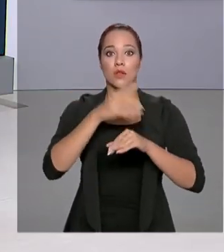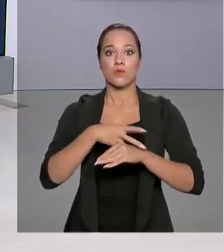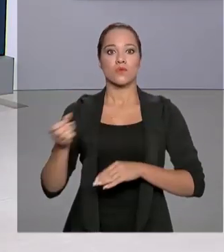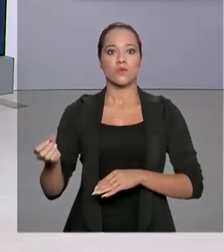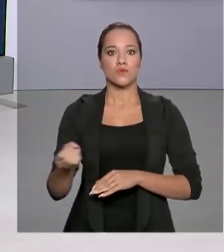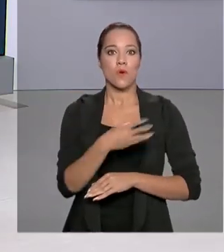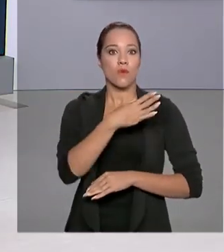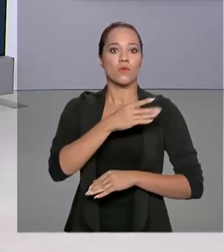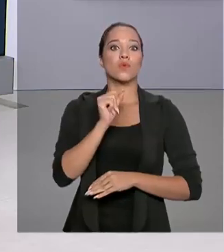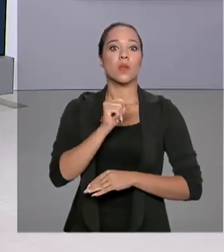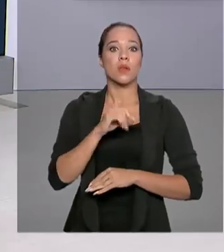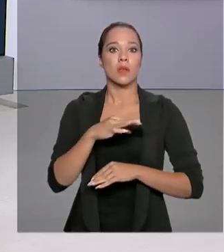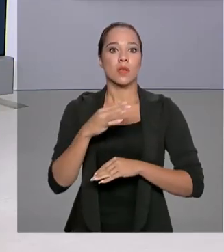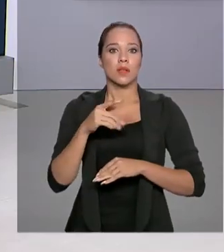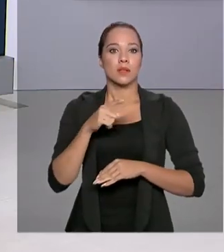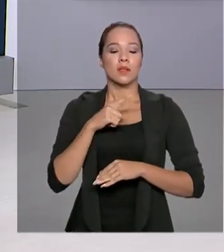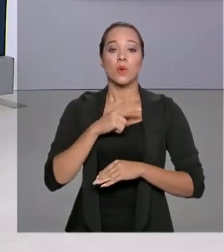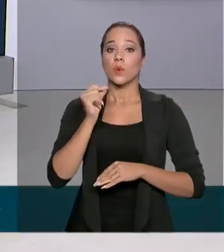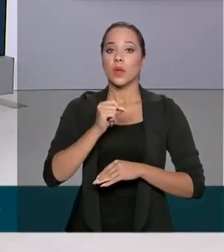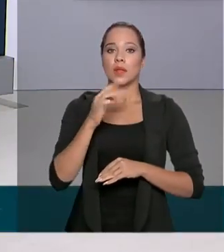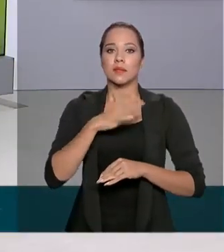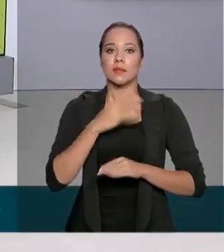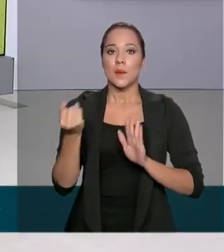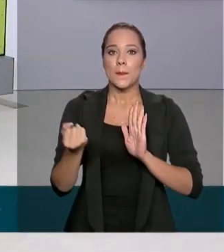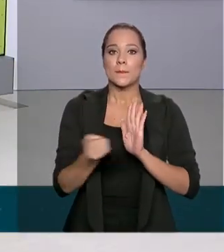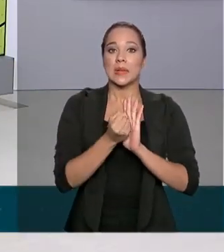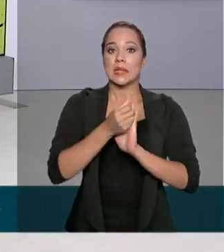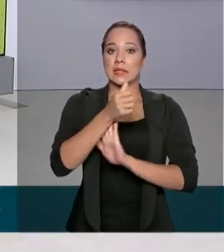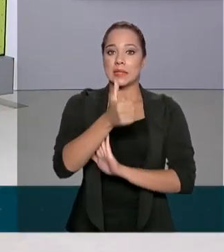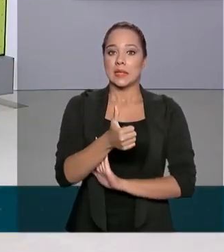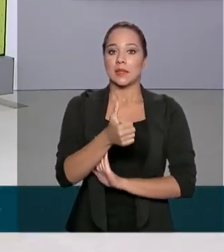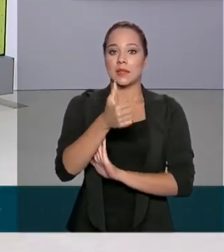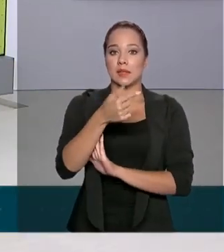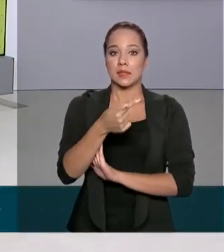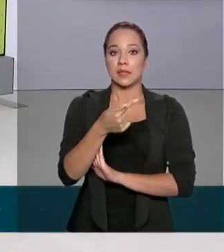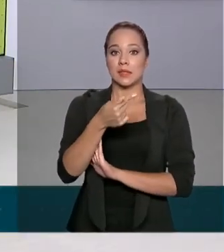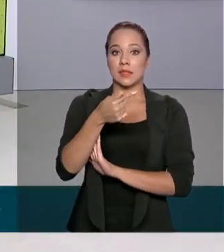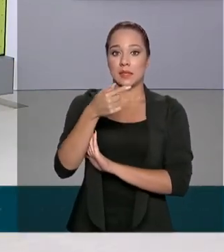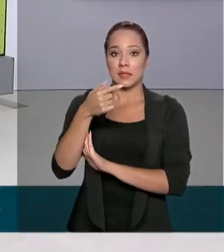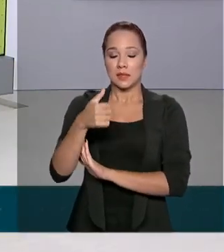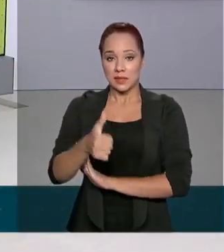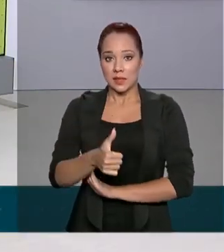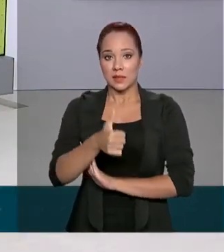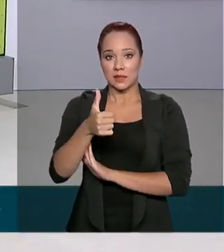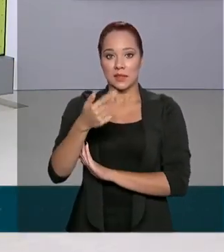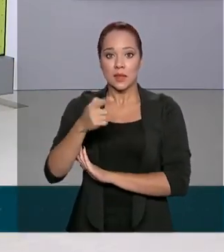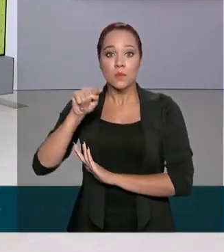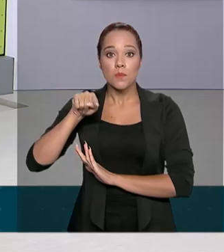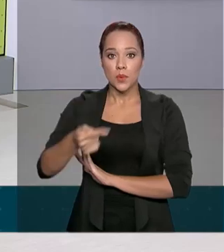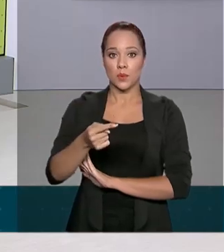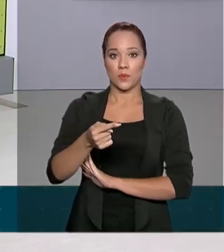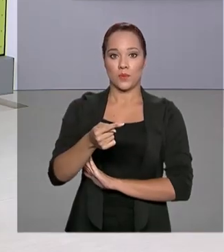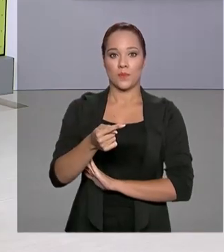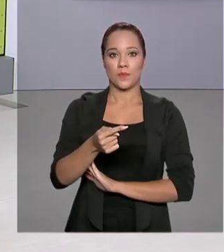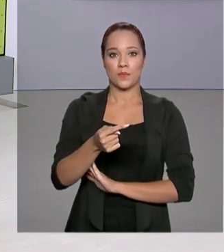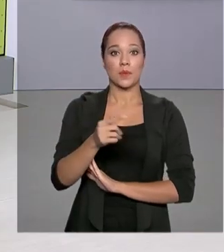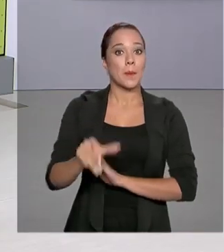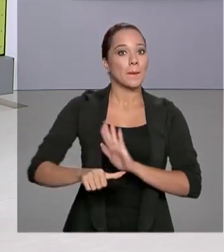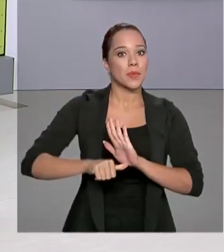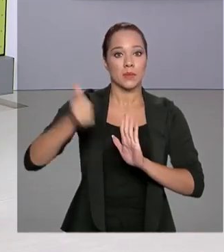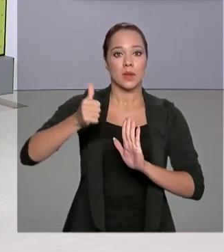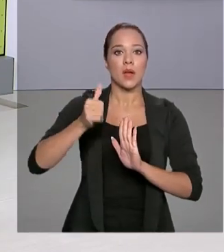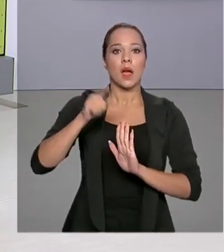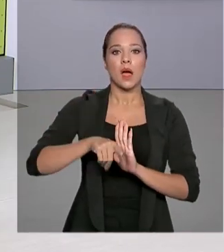recorde de fechamento, batendo a marca 217 mil pontos pela primeira vez. Segundo a